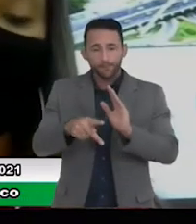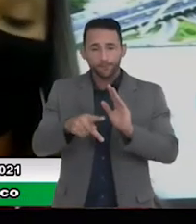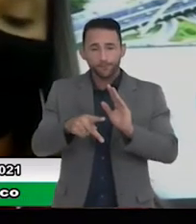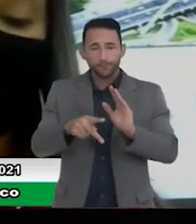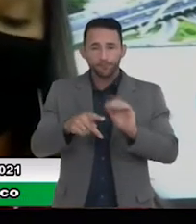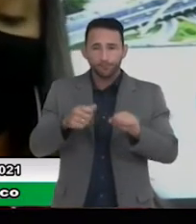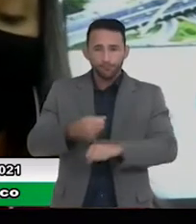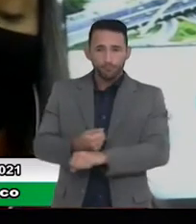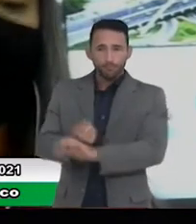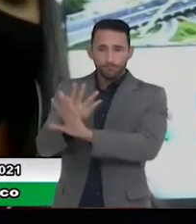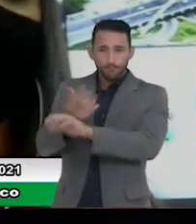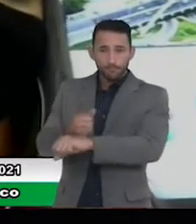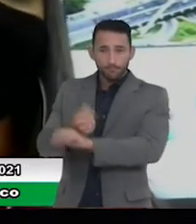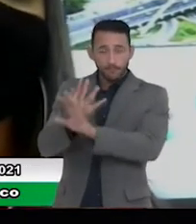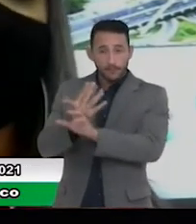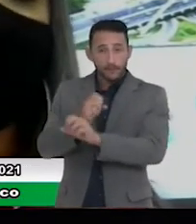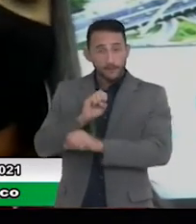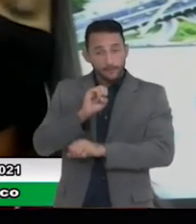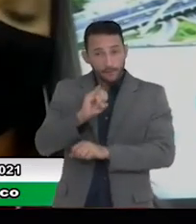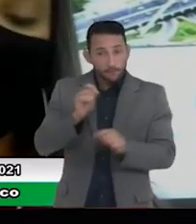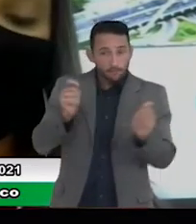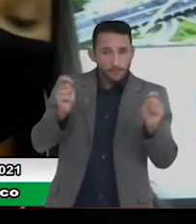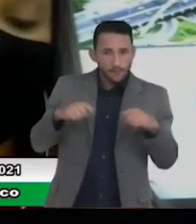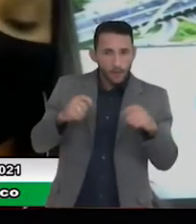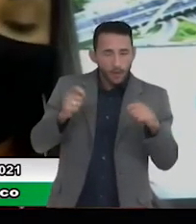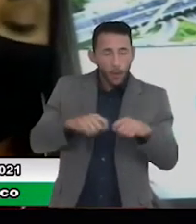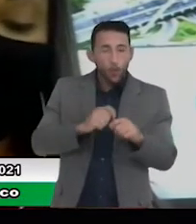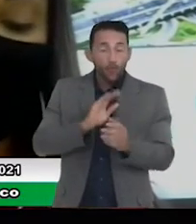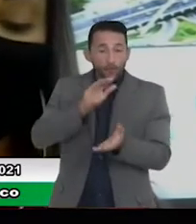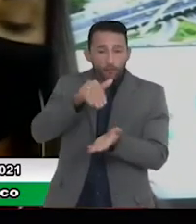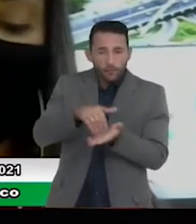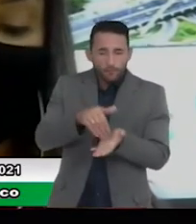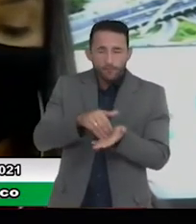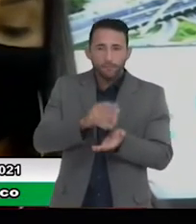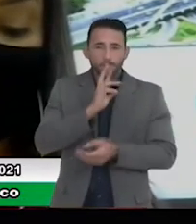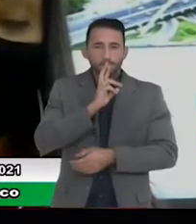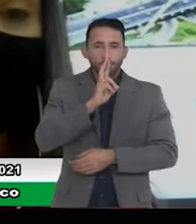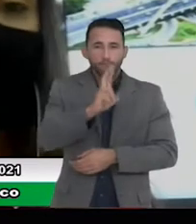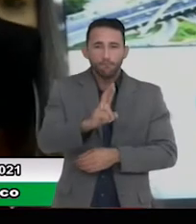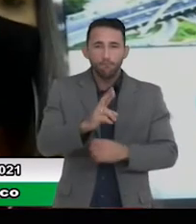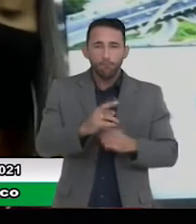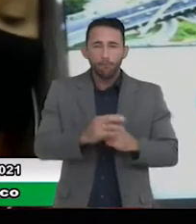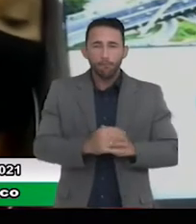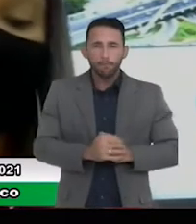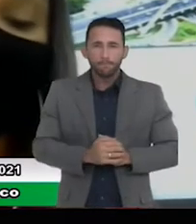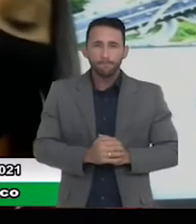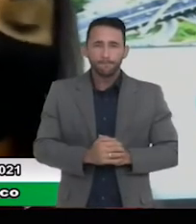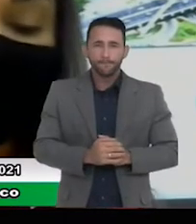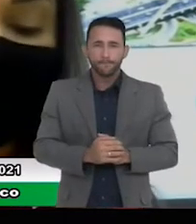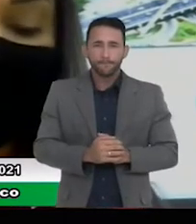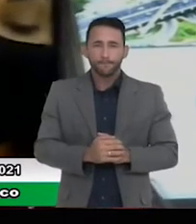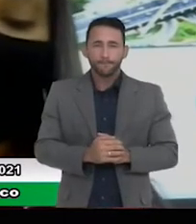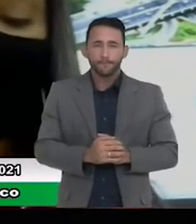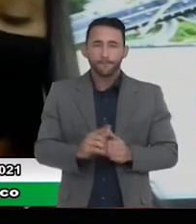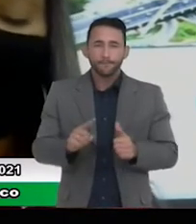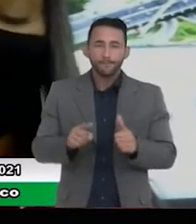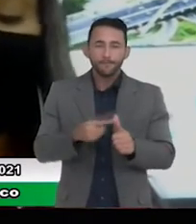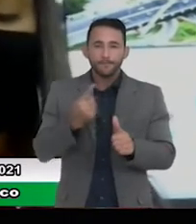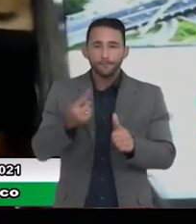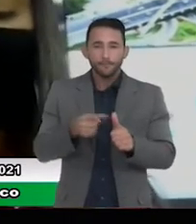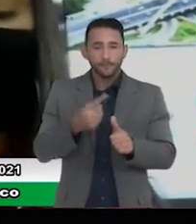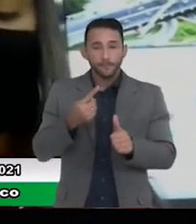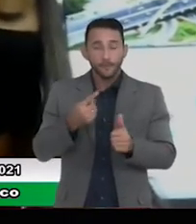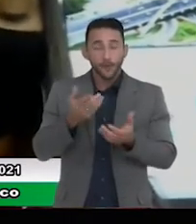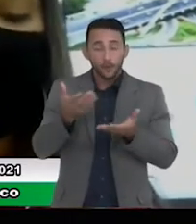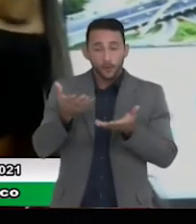questões pertinentes serão respondidas na parte final deste evento. Em primeiro, convido